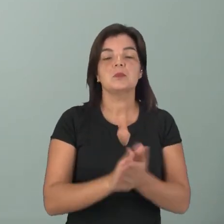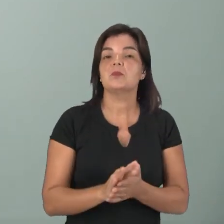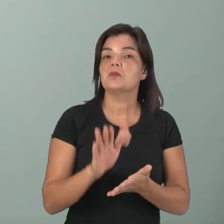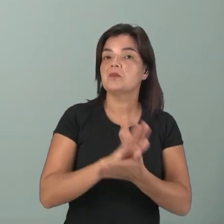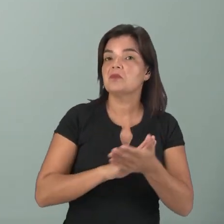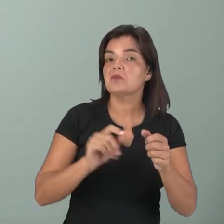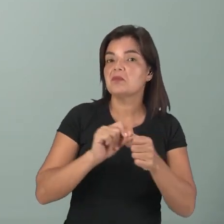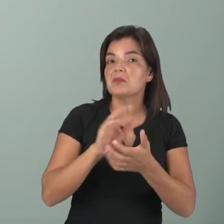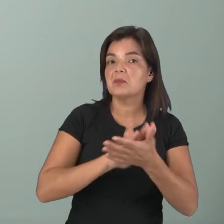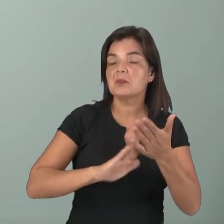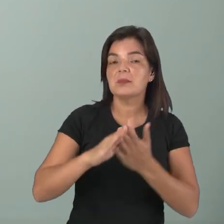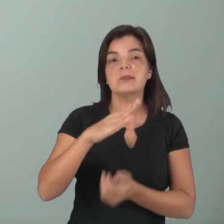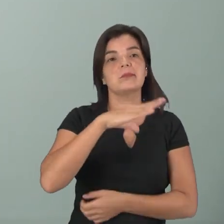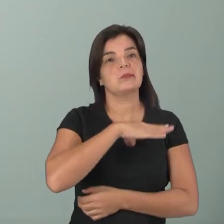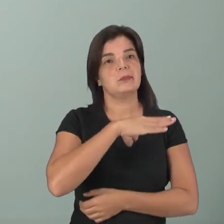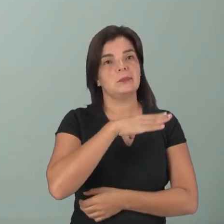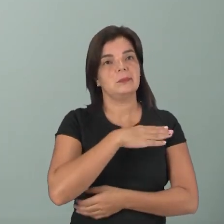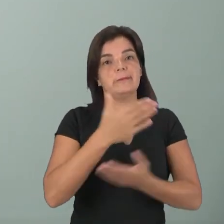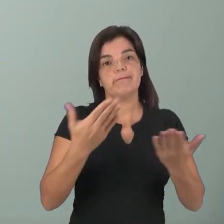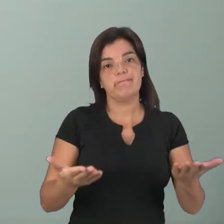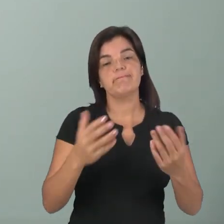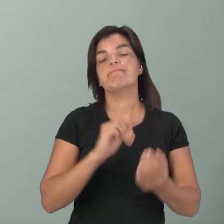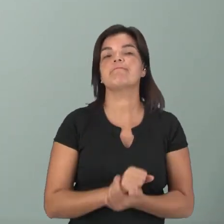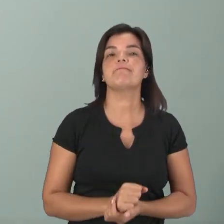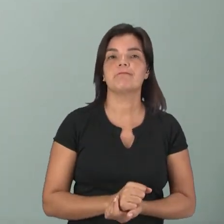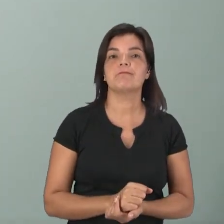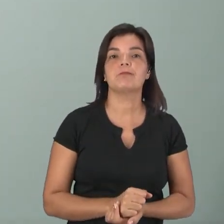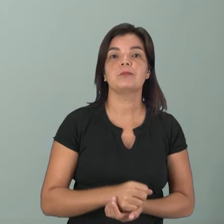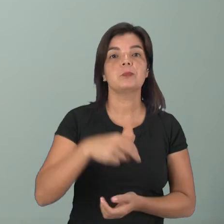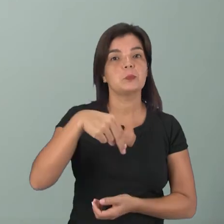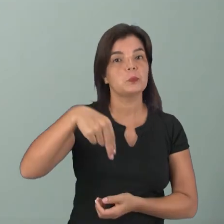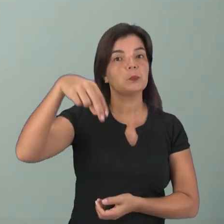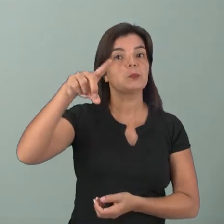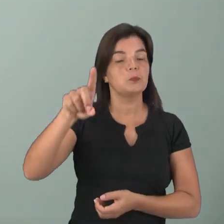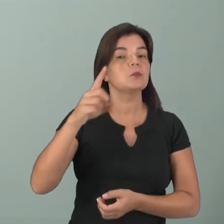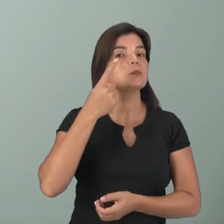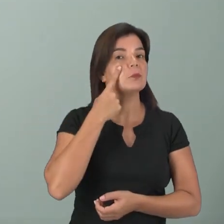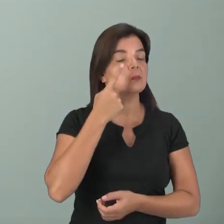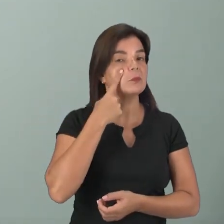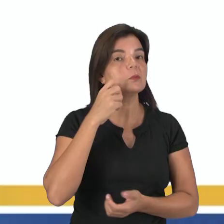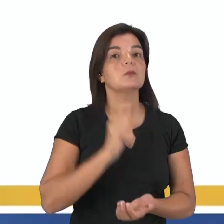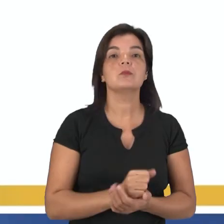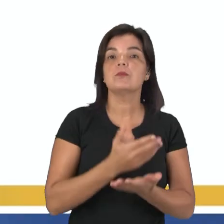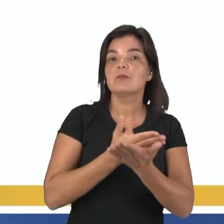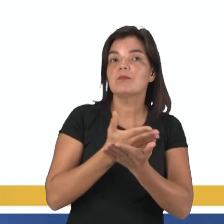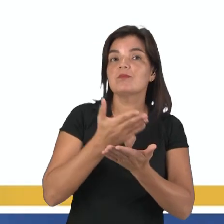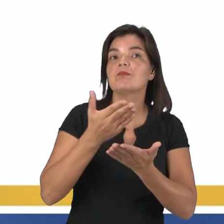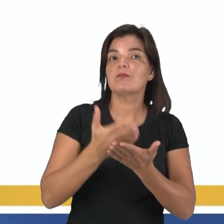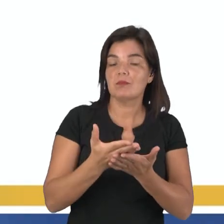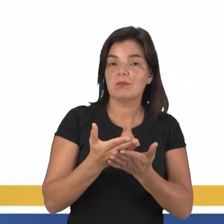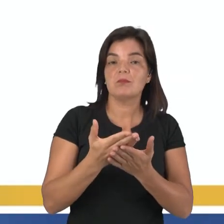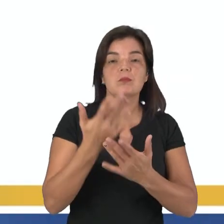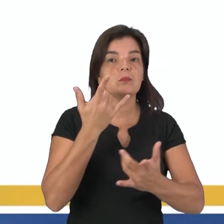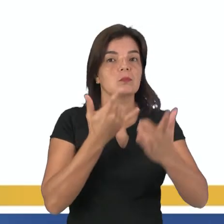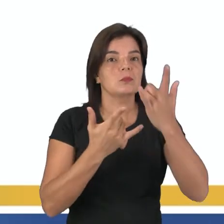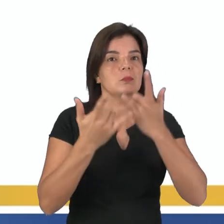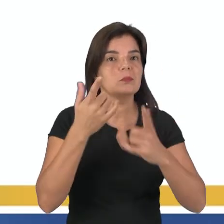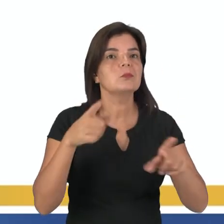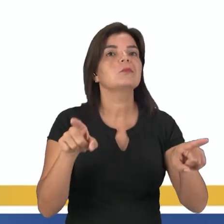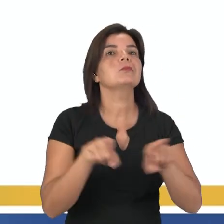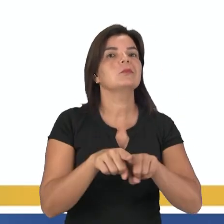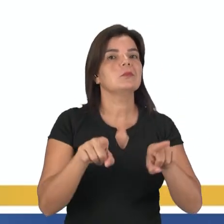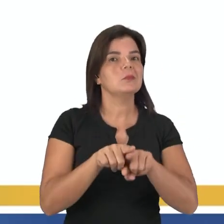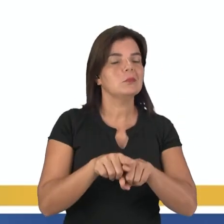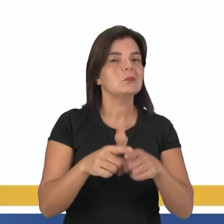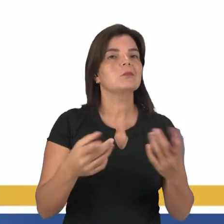ocupação nenhuma nas grandes cidades. E aí enquanto que a região nordeste, esse é o detalhe, começou a ser um atrativo. E